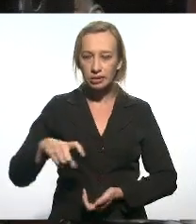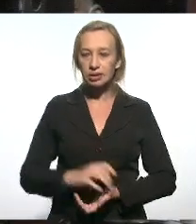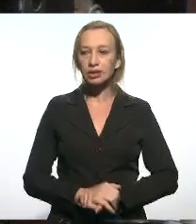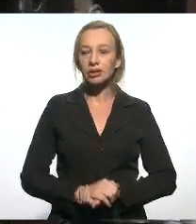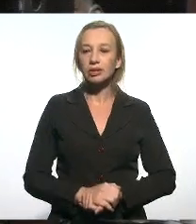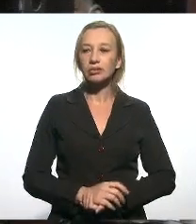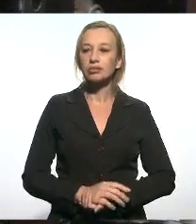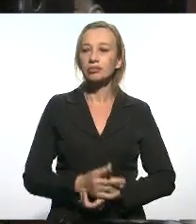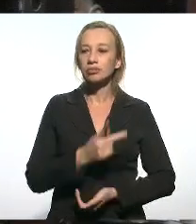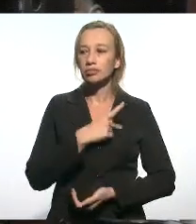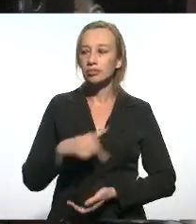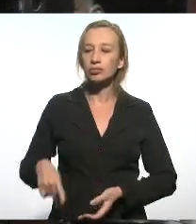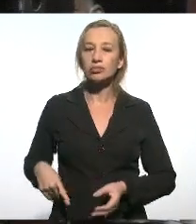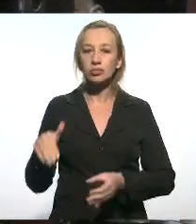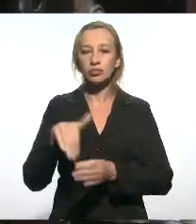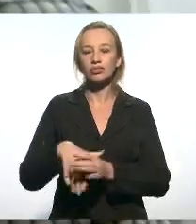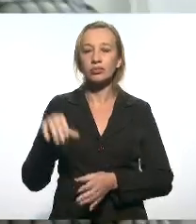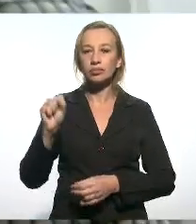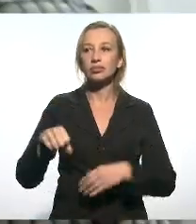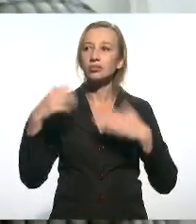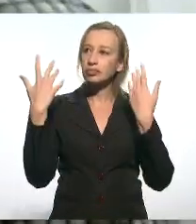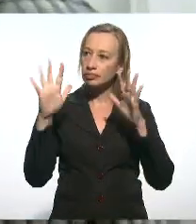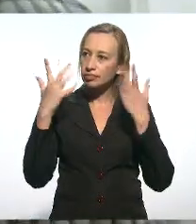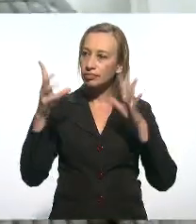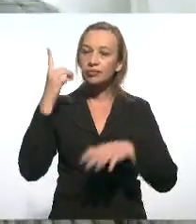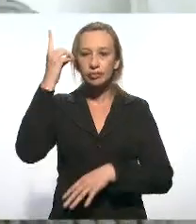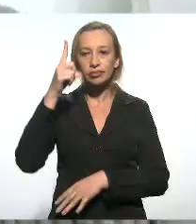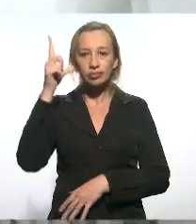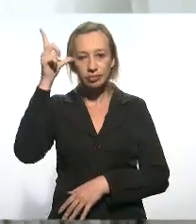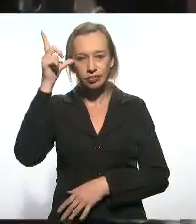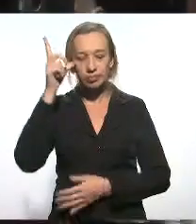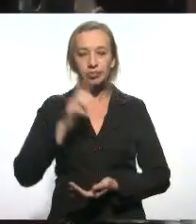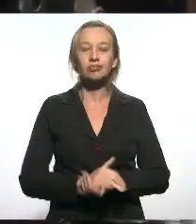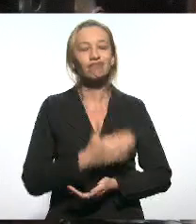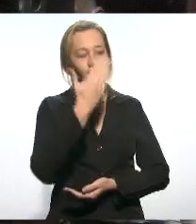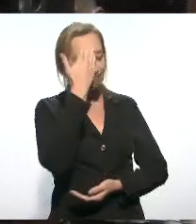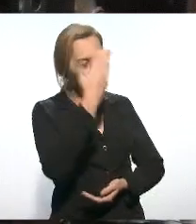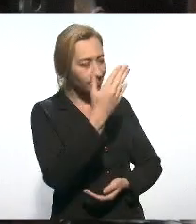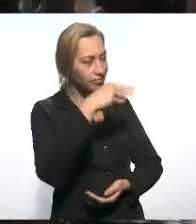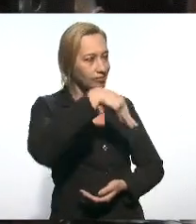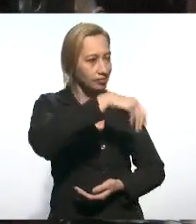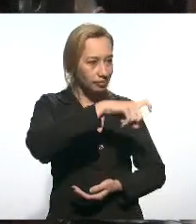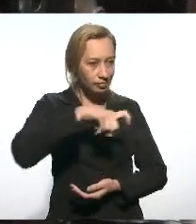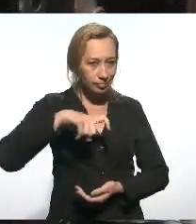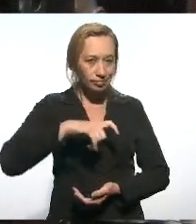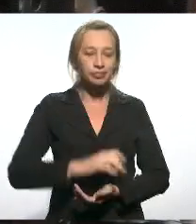Presidente, eu voto sim. Parabéns, deputada Lucinha. Obrigado, Marcos.